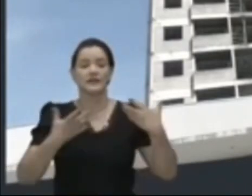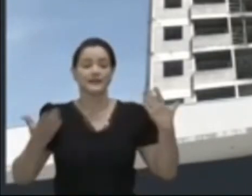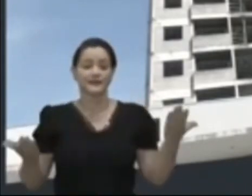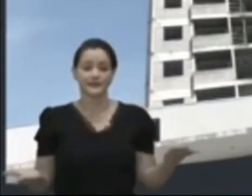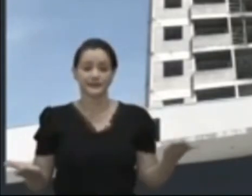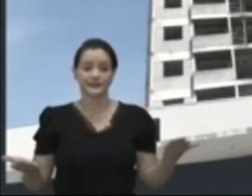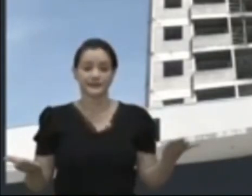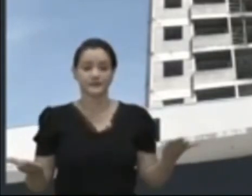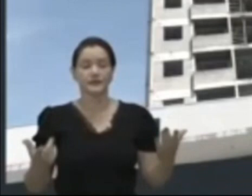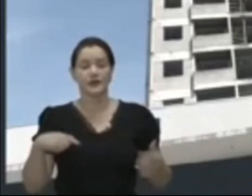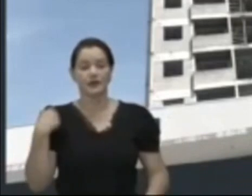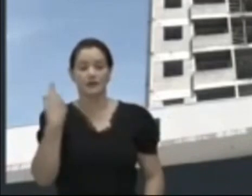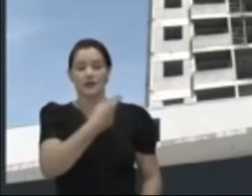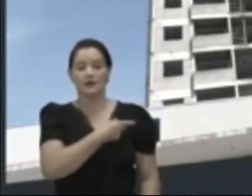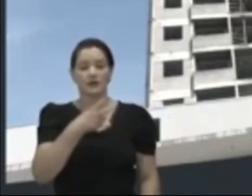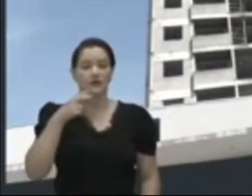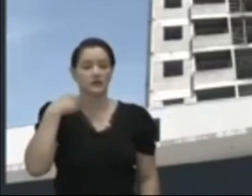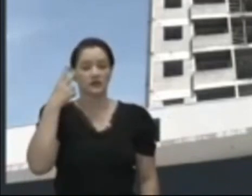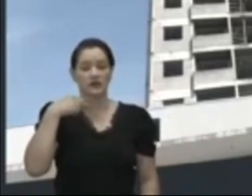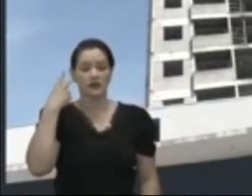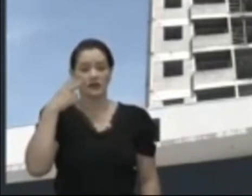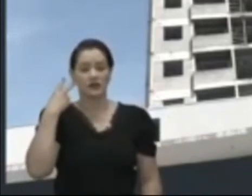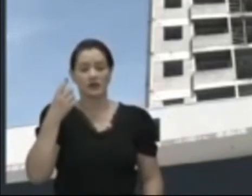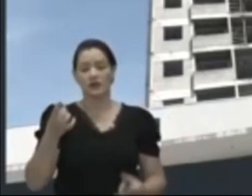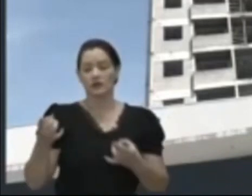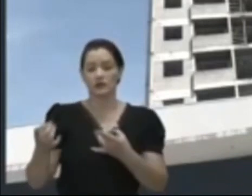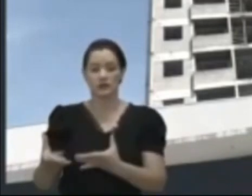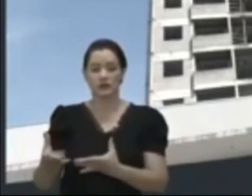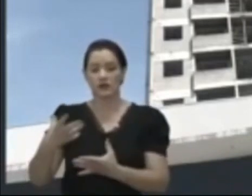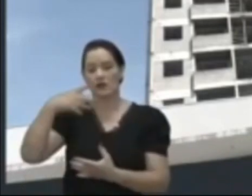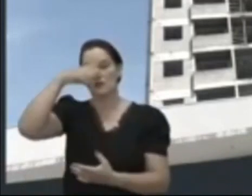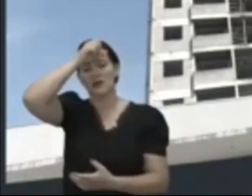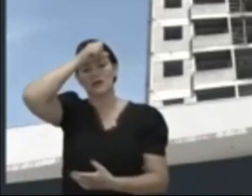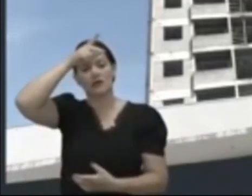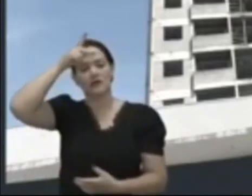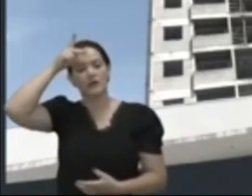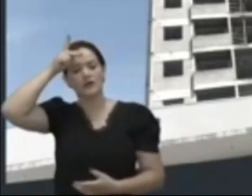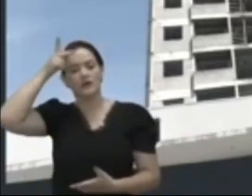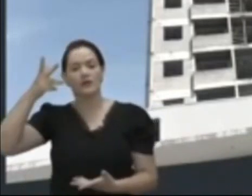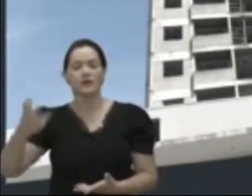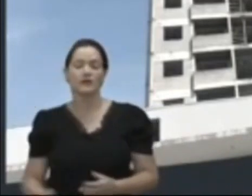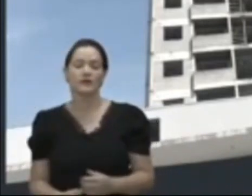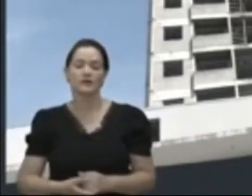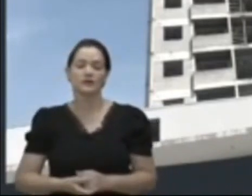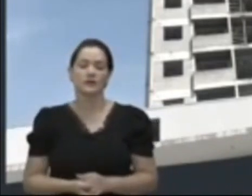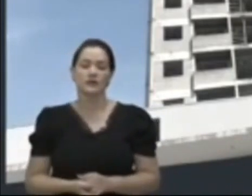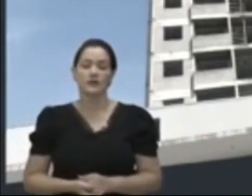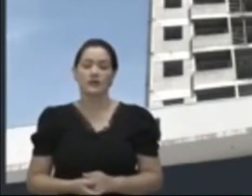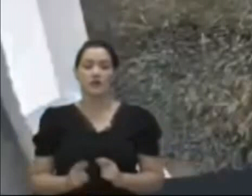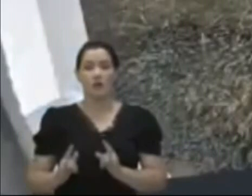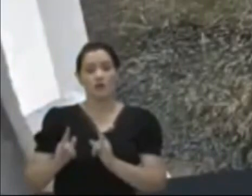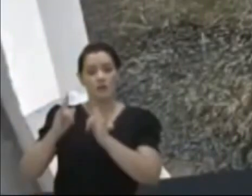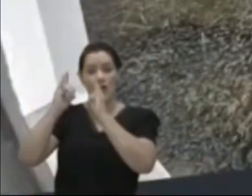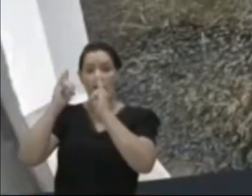responsabilidade para nós, vereadores, joga a responsabilidade para a Prefeitura e é uma obra particular.